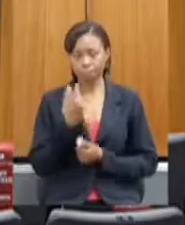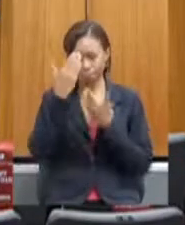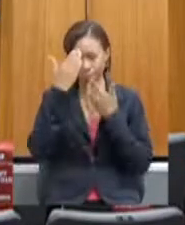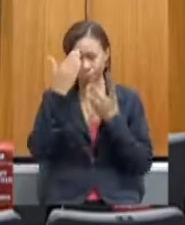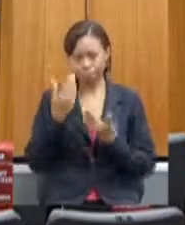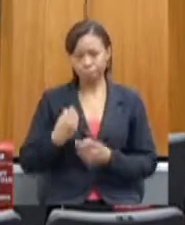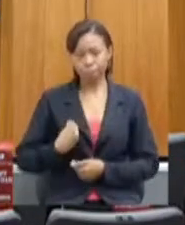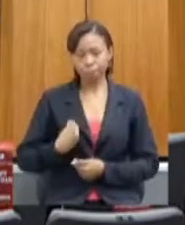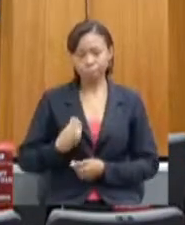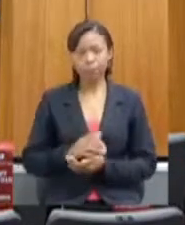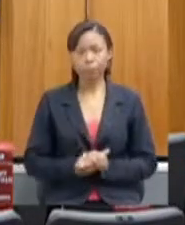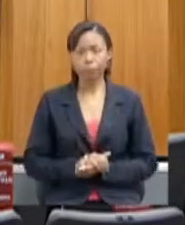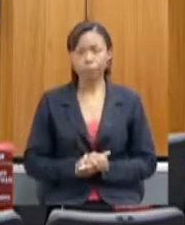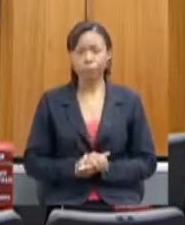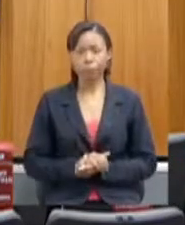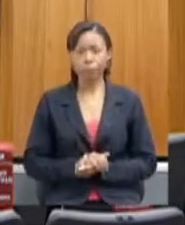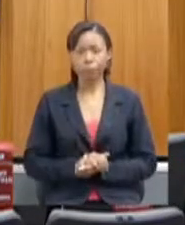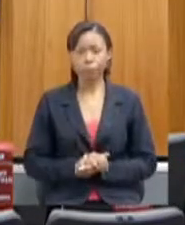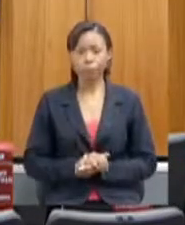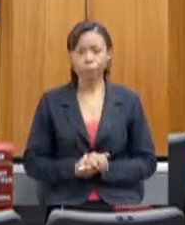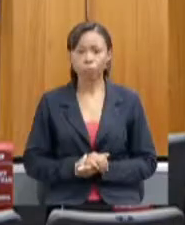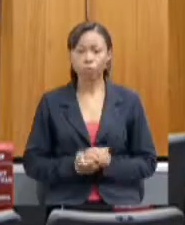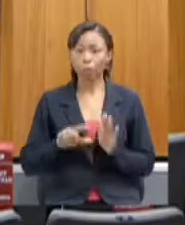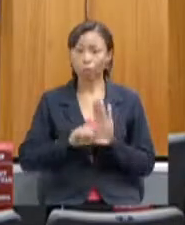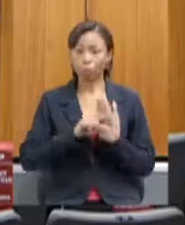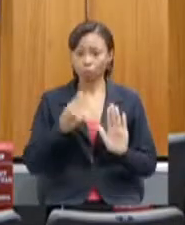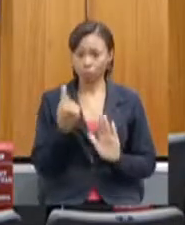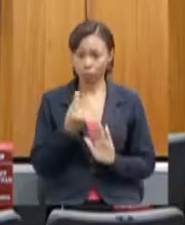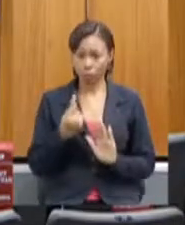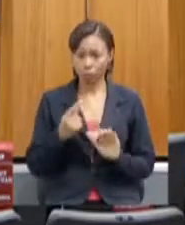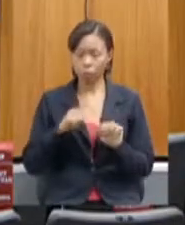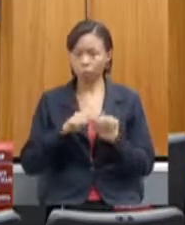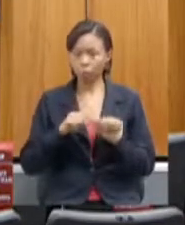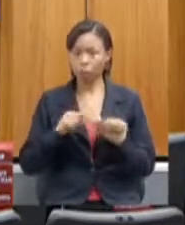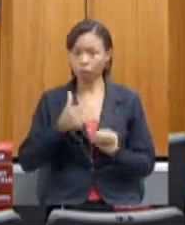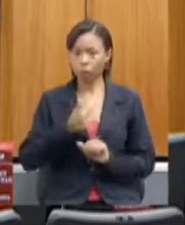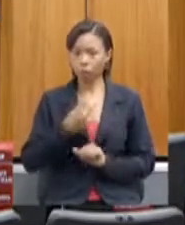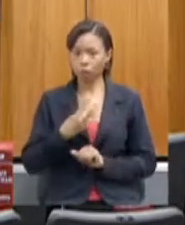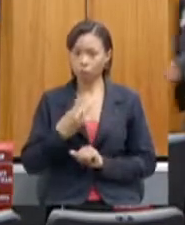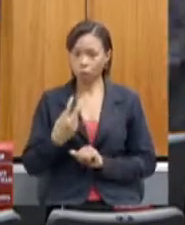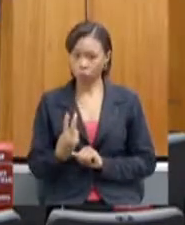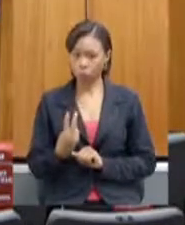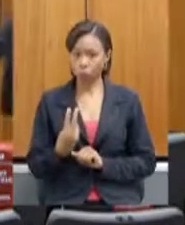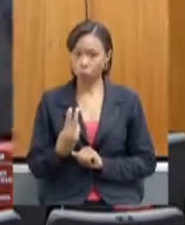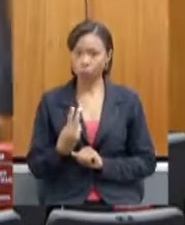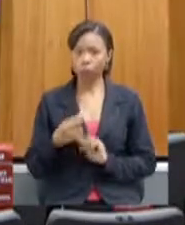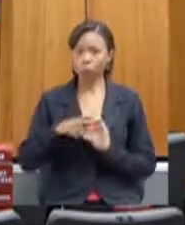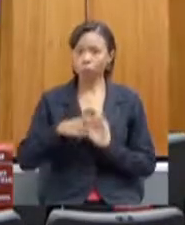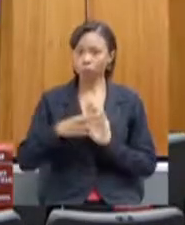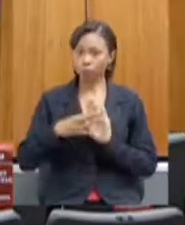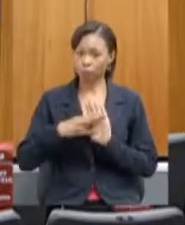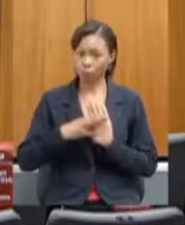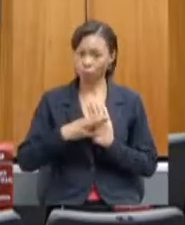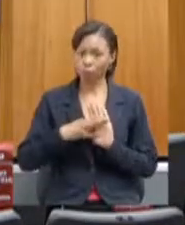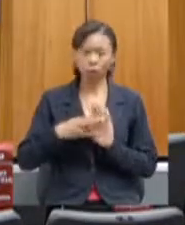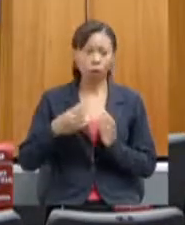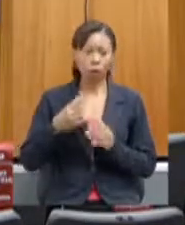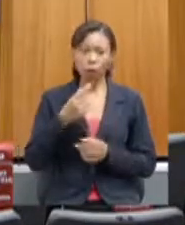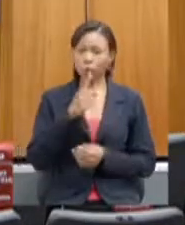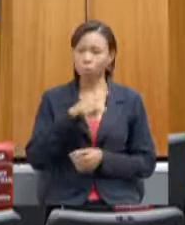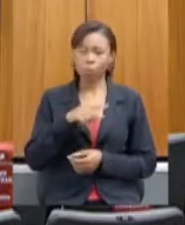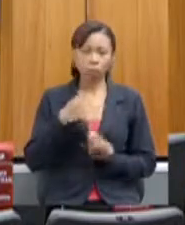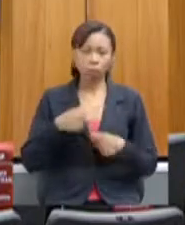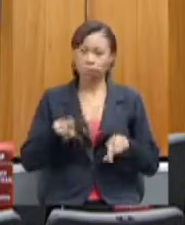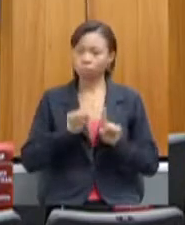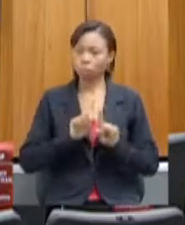parágrafo 1º do artigo 132 do Regimento Interno, dispensa a leitura da ata da reunião anterior, considera aprovada e